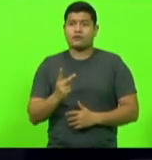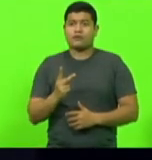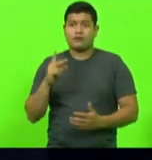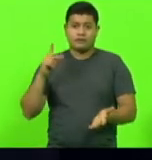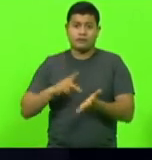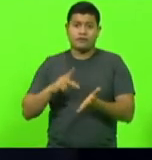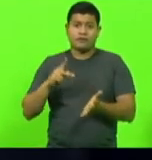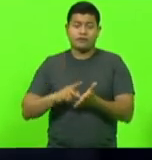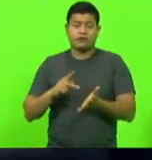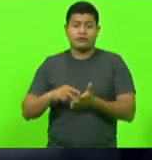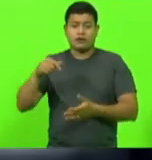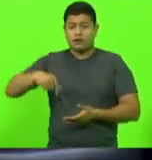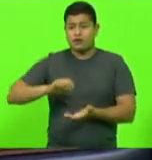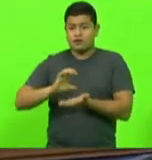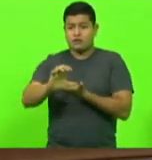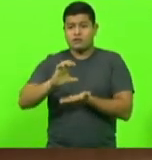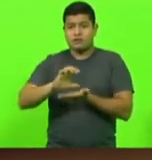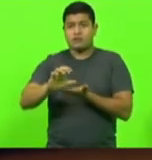tendo investimento